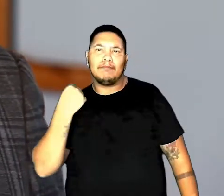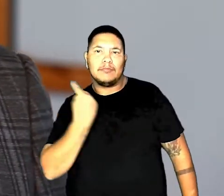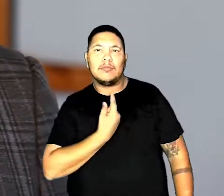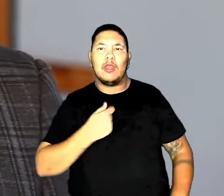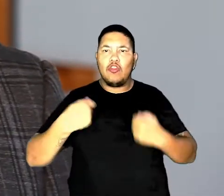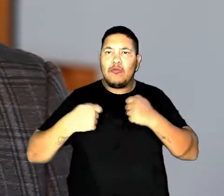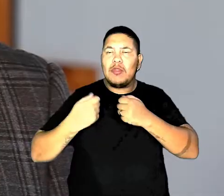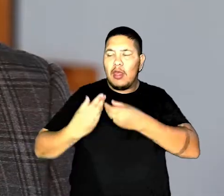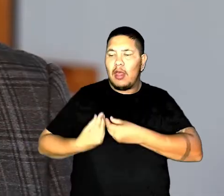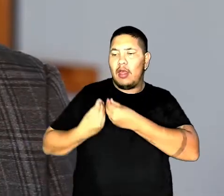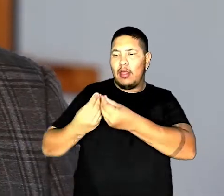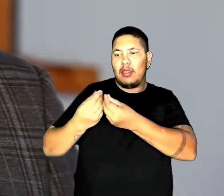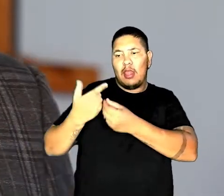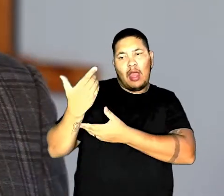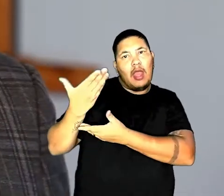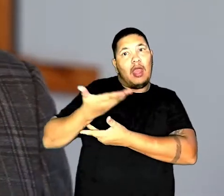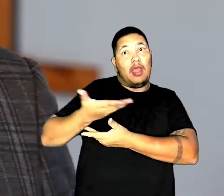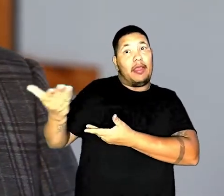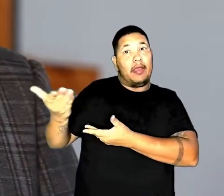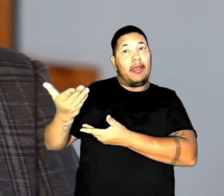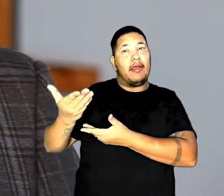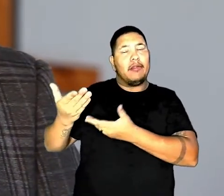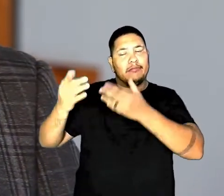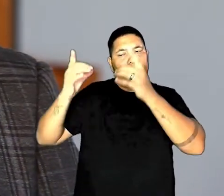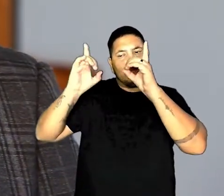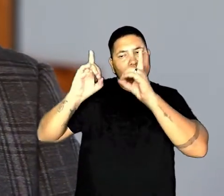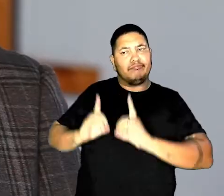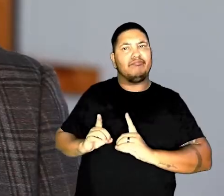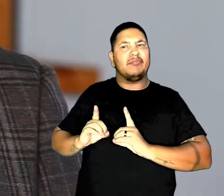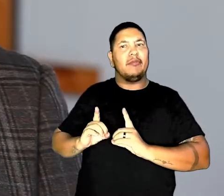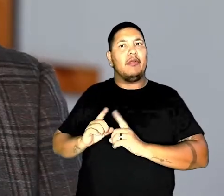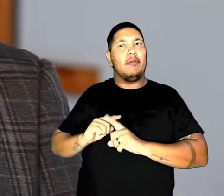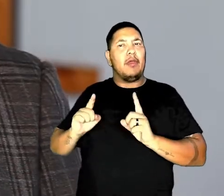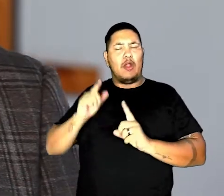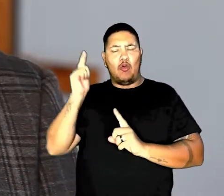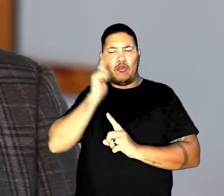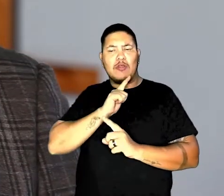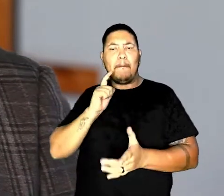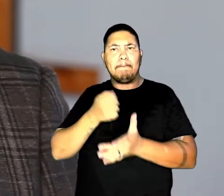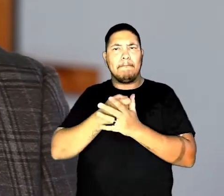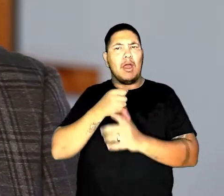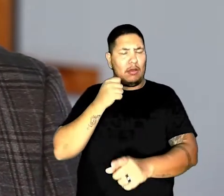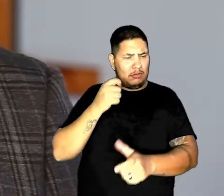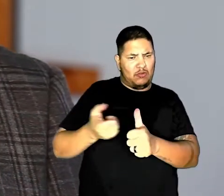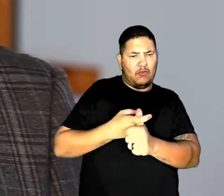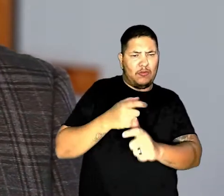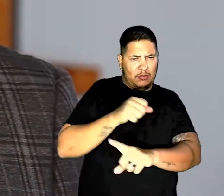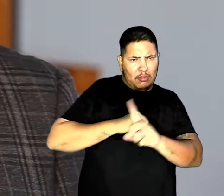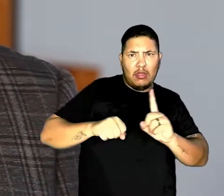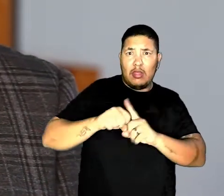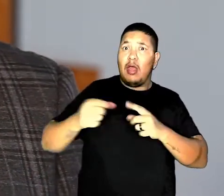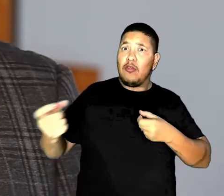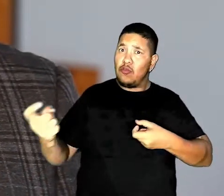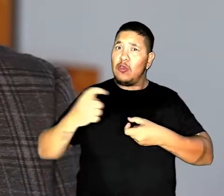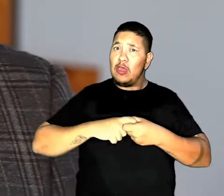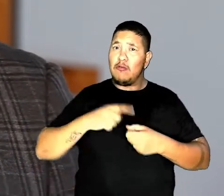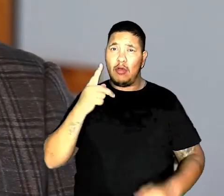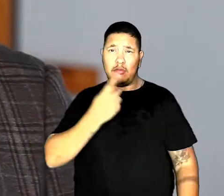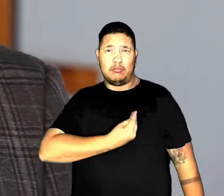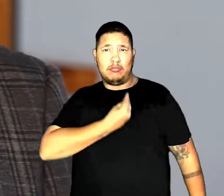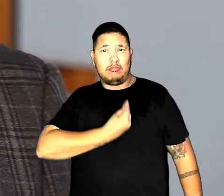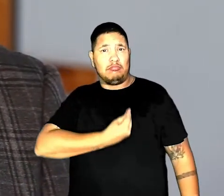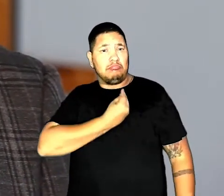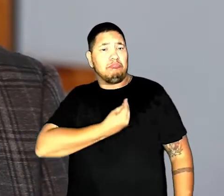dentro. E nós precisamos dar a elas a condição de dignidade para que paguem a sua dívida com a sociedade e que